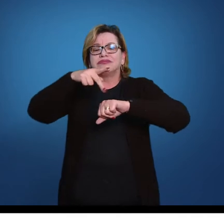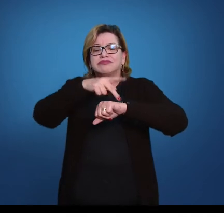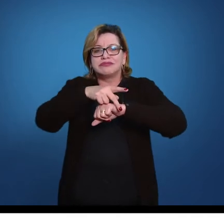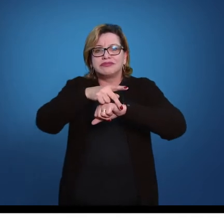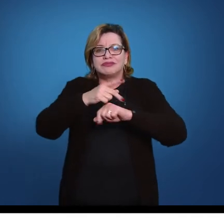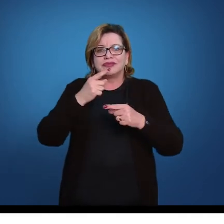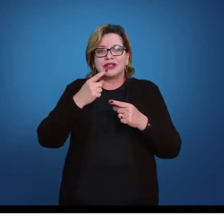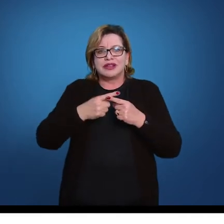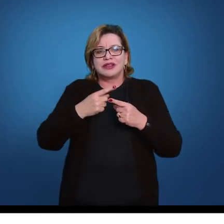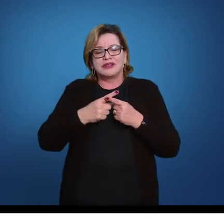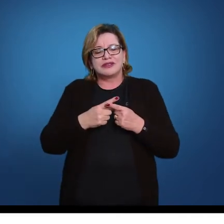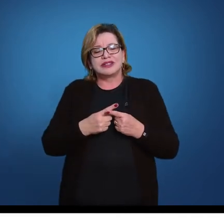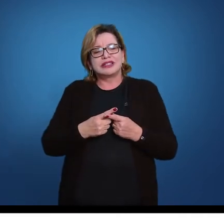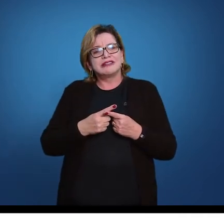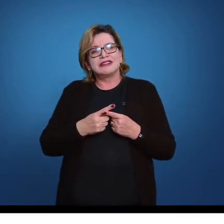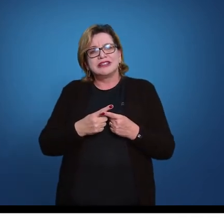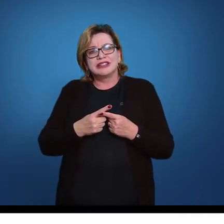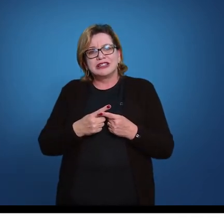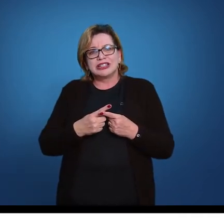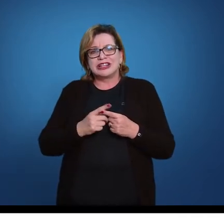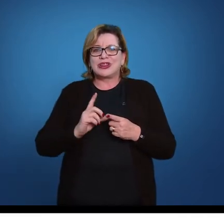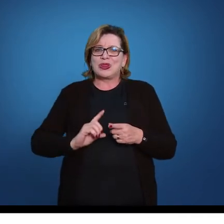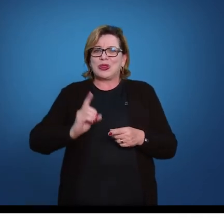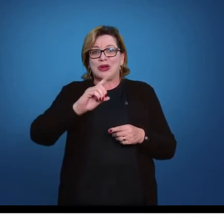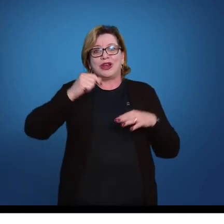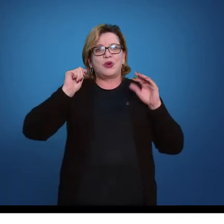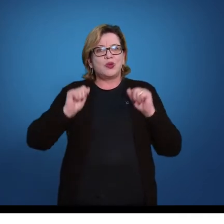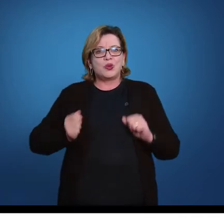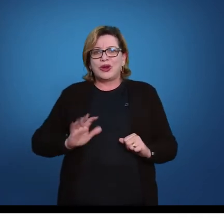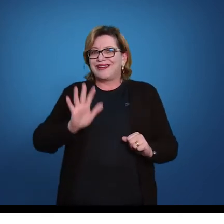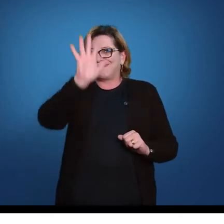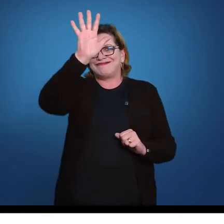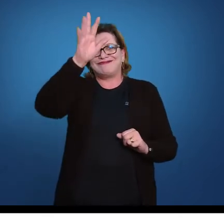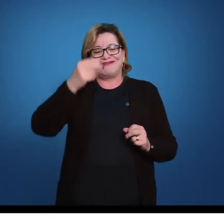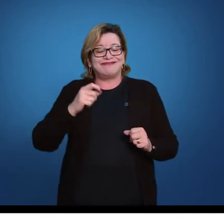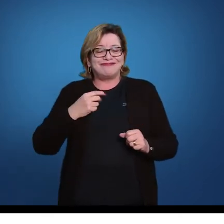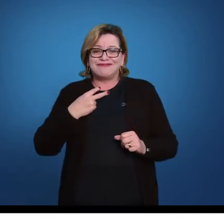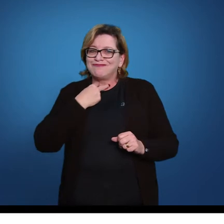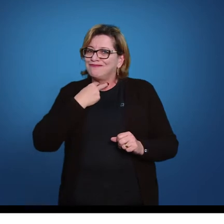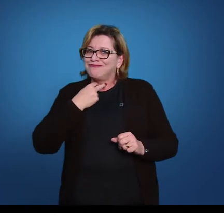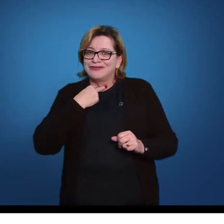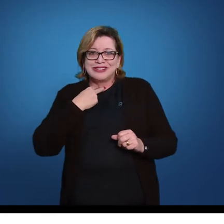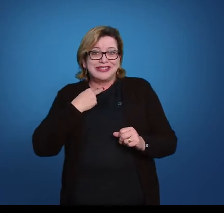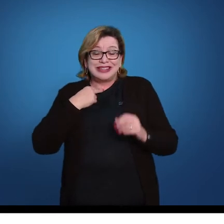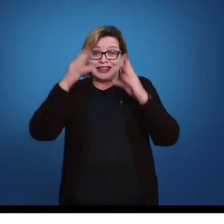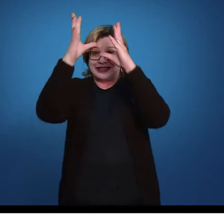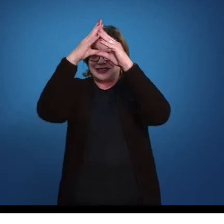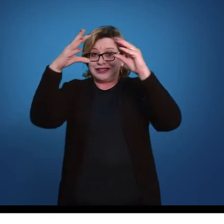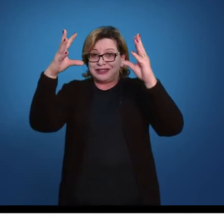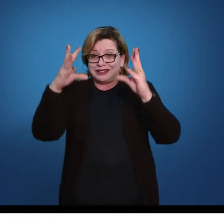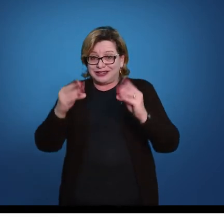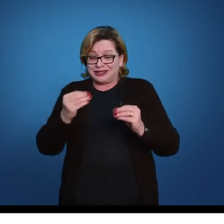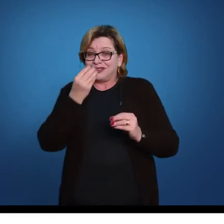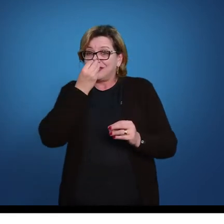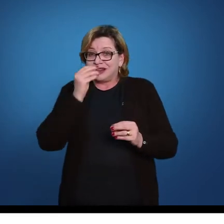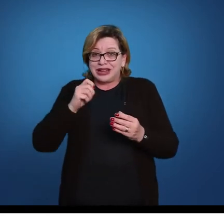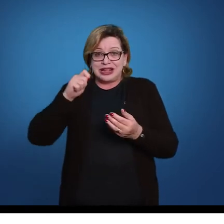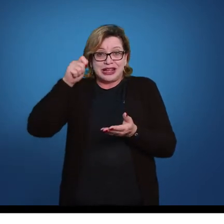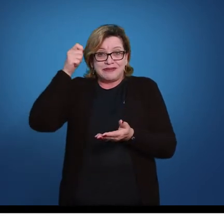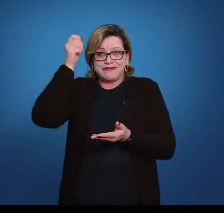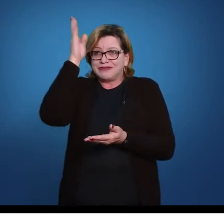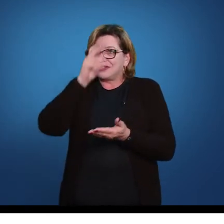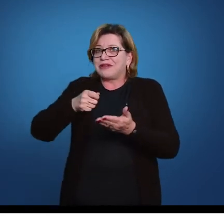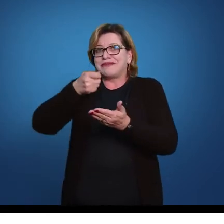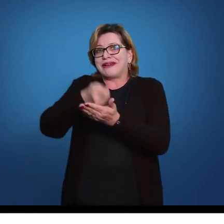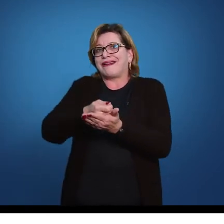da alta do dólar. Não era possível aos circos brasileiros pagarem artistas estrangeiros em